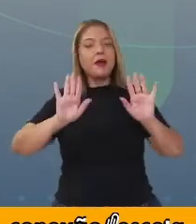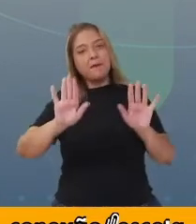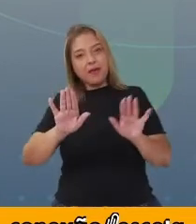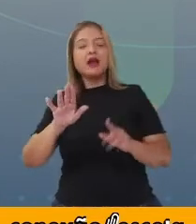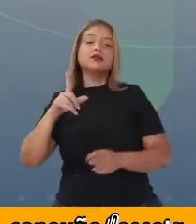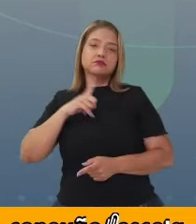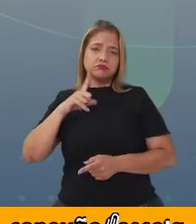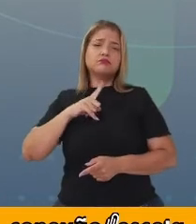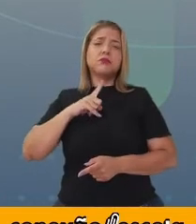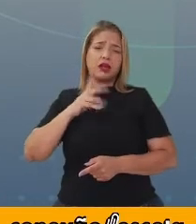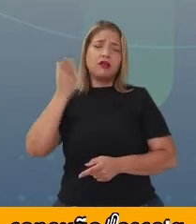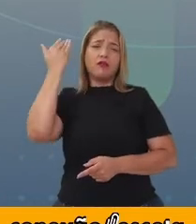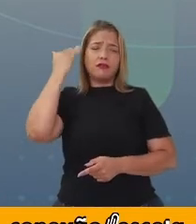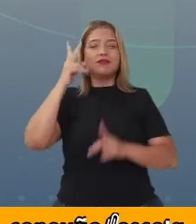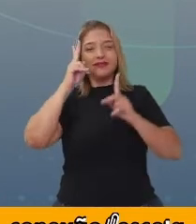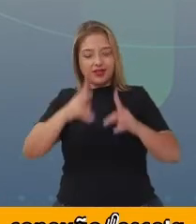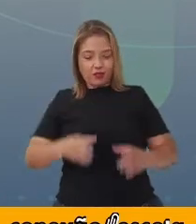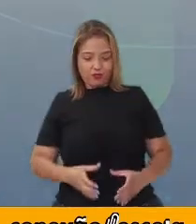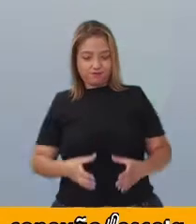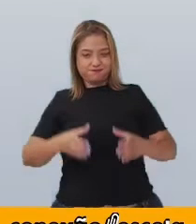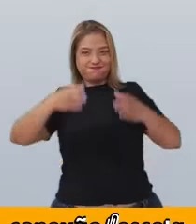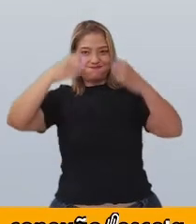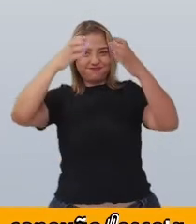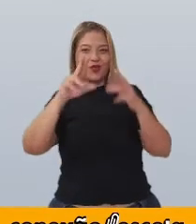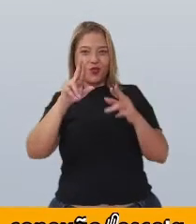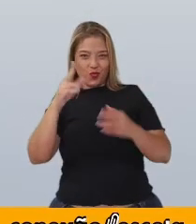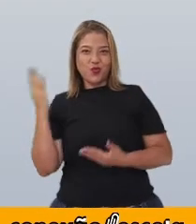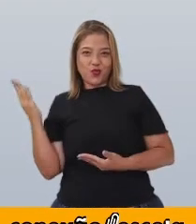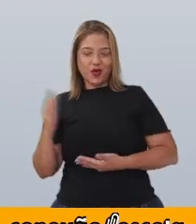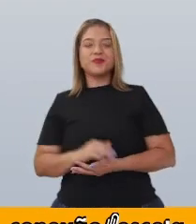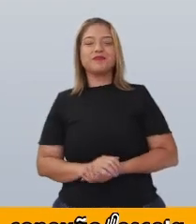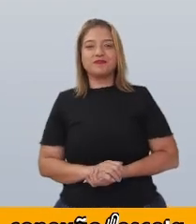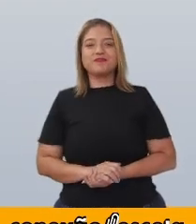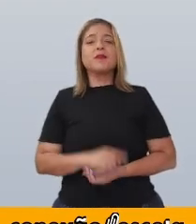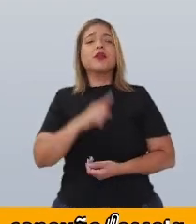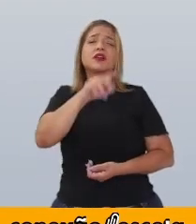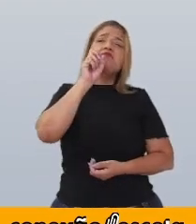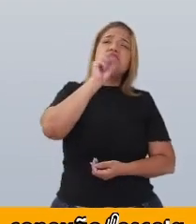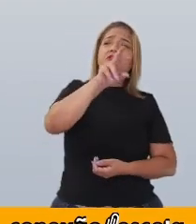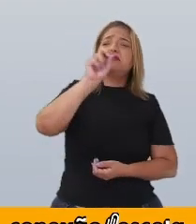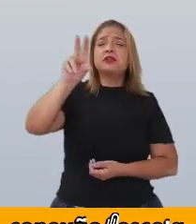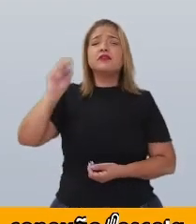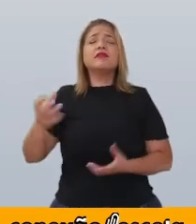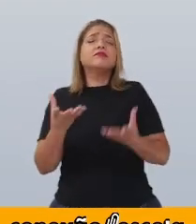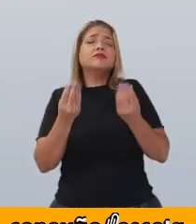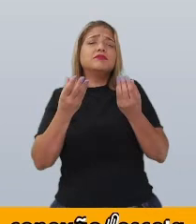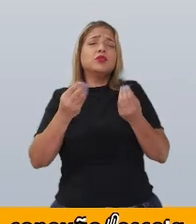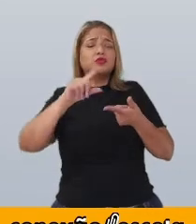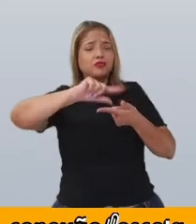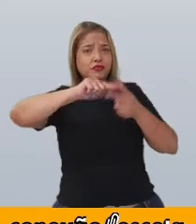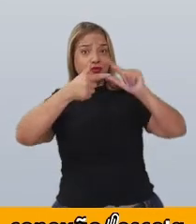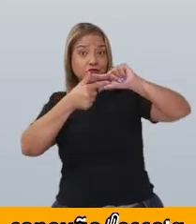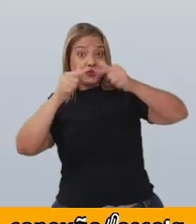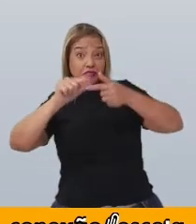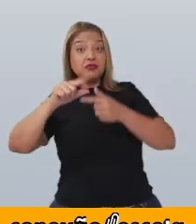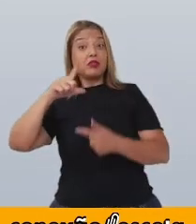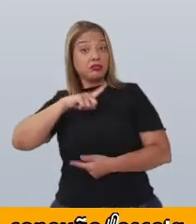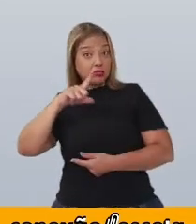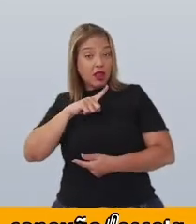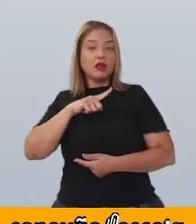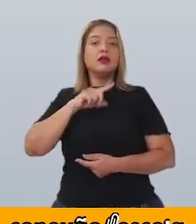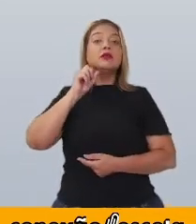As figuras geométricas estão por toda parte no nosso dia a dia. Basta você